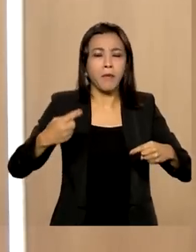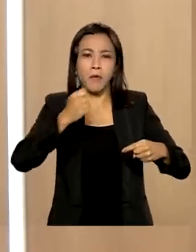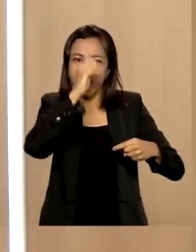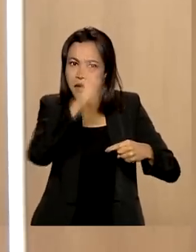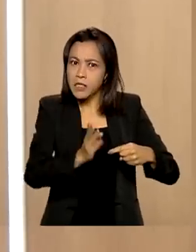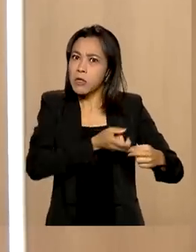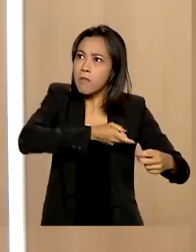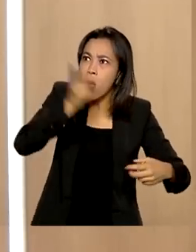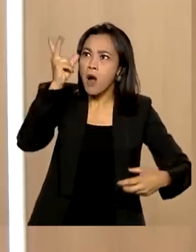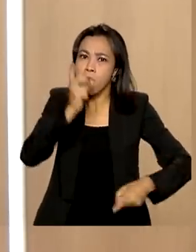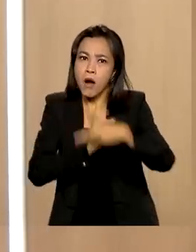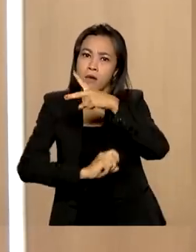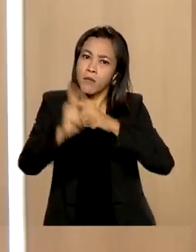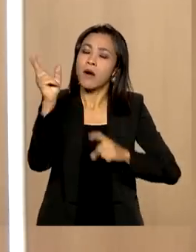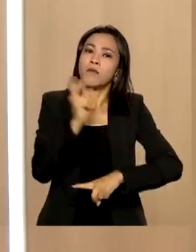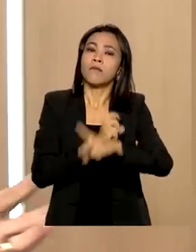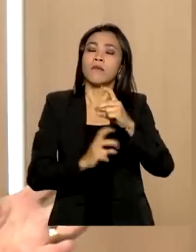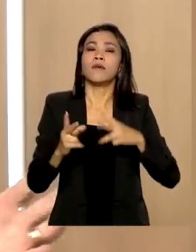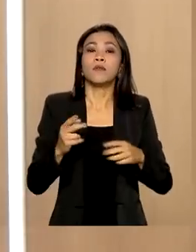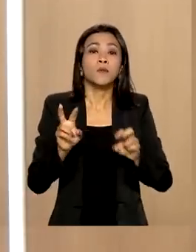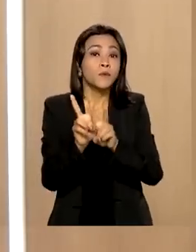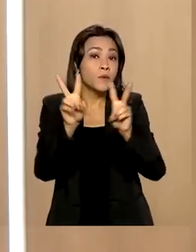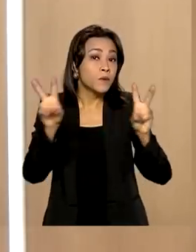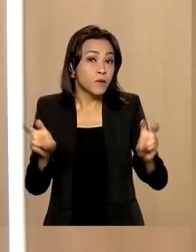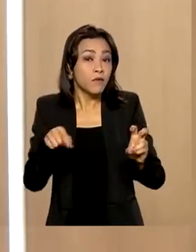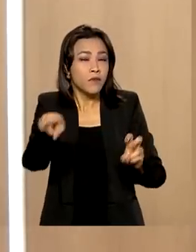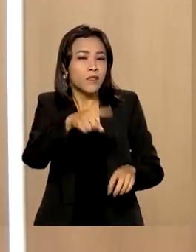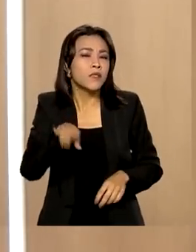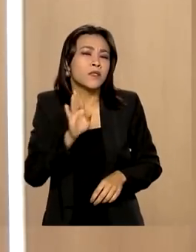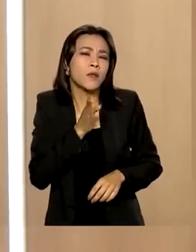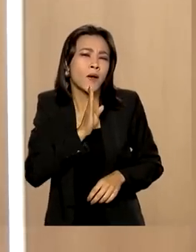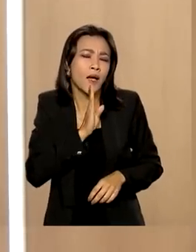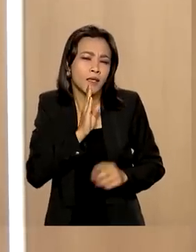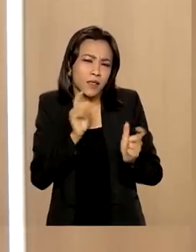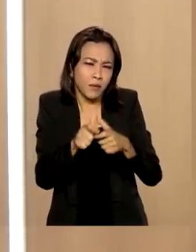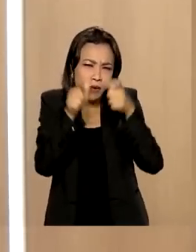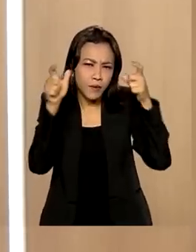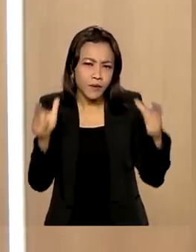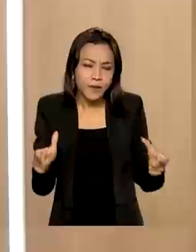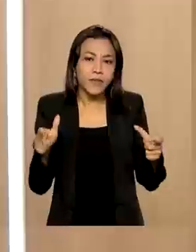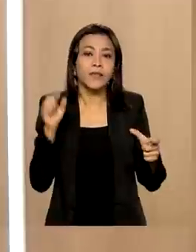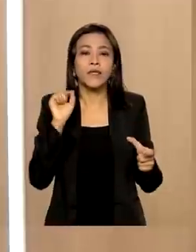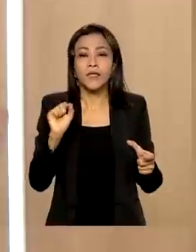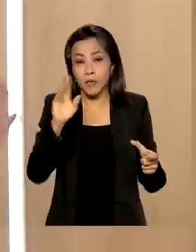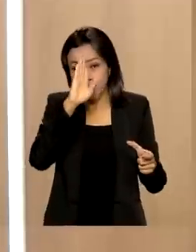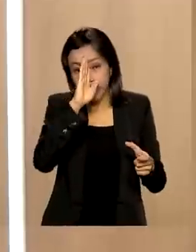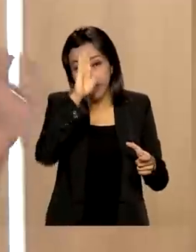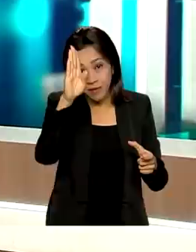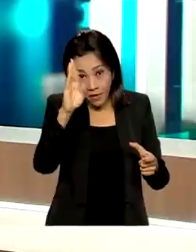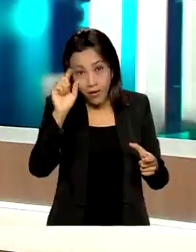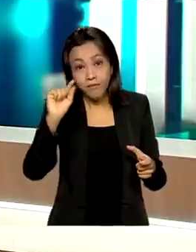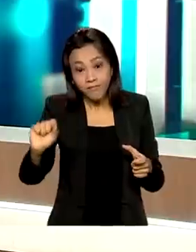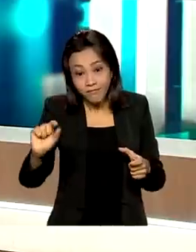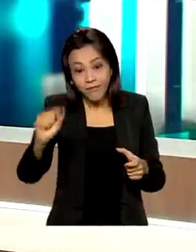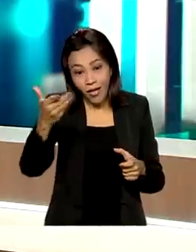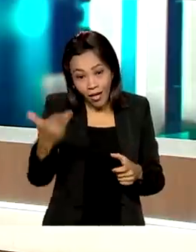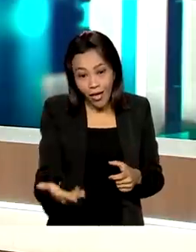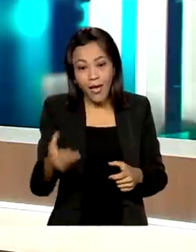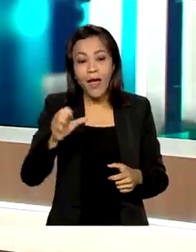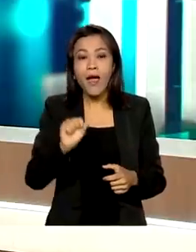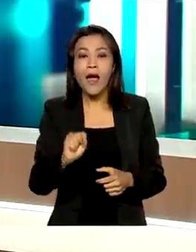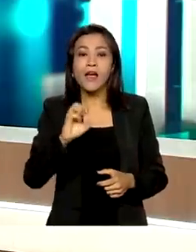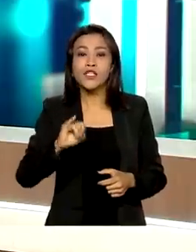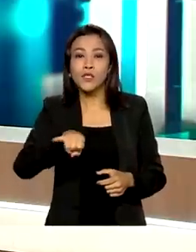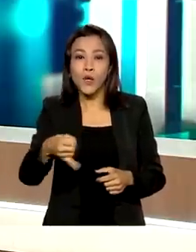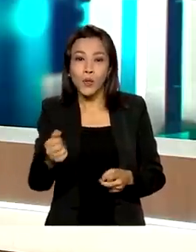brasileiras. Nesse sentido, os destaques são conhecidos nossos, a grande maioria, e o carro-chefe não poderia ser outro, senão a soja,